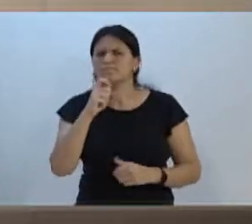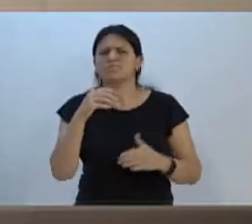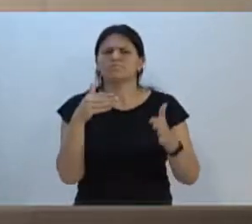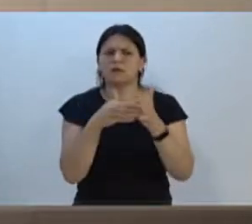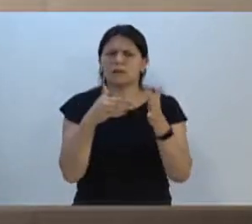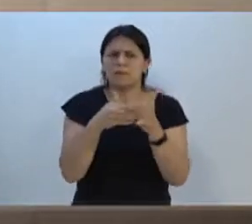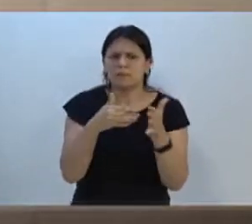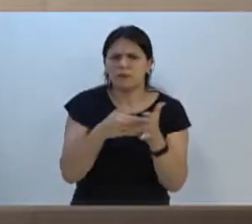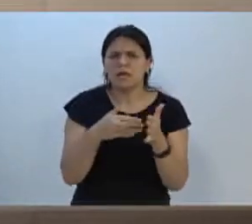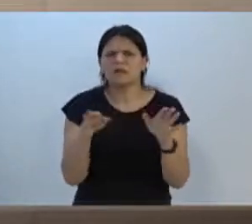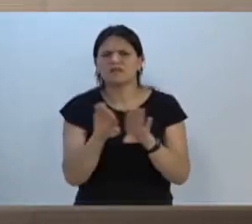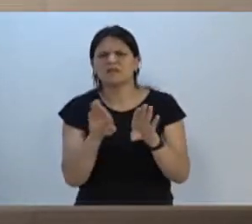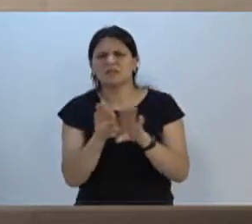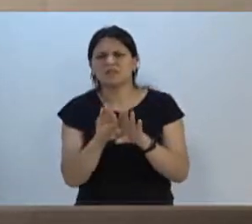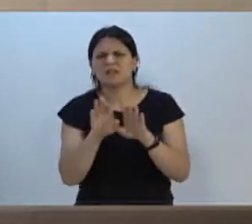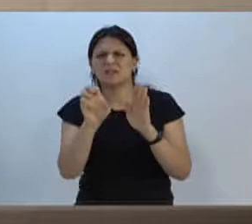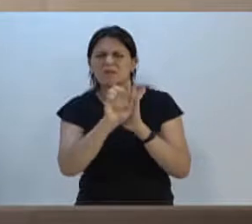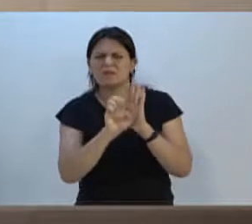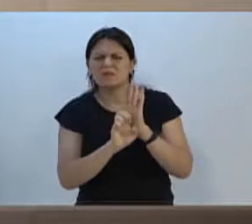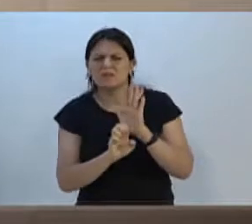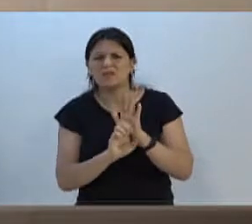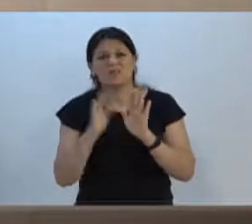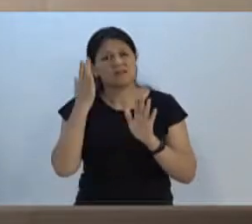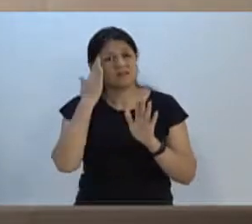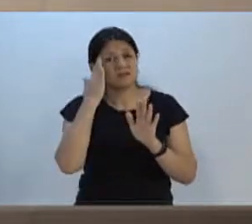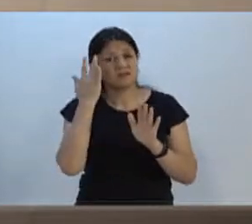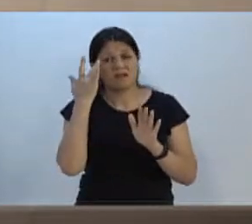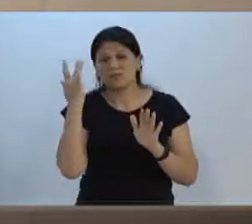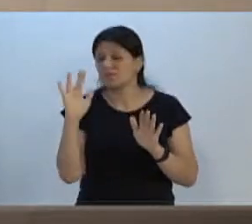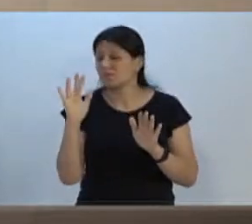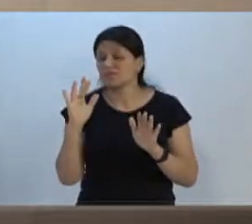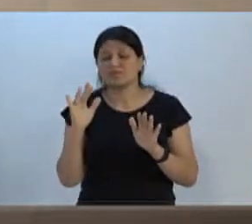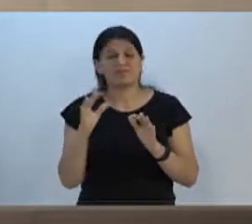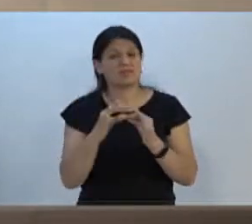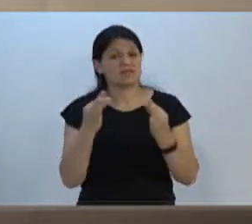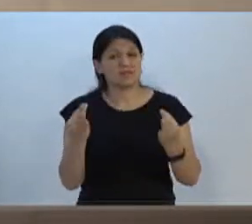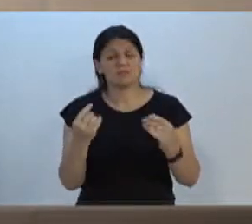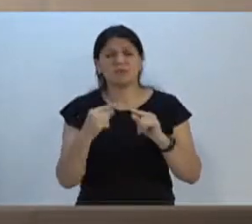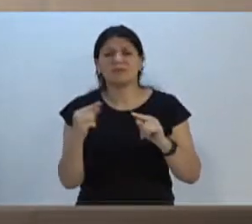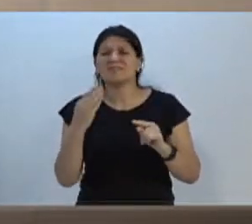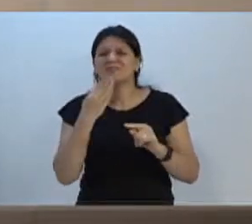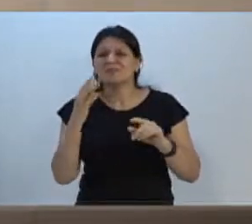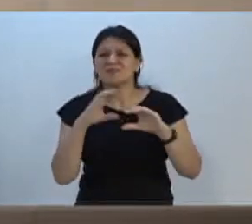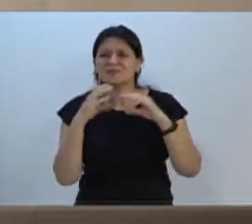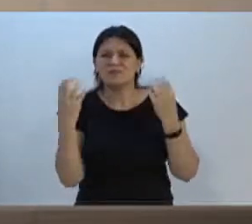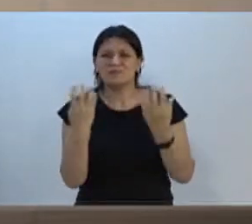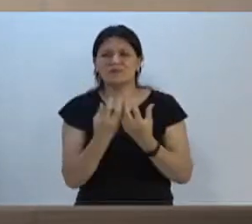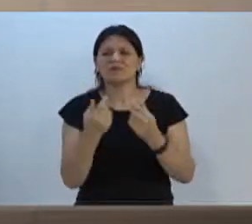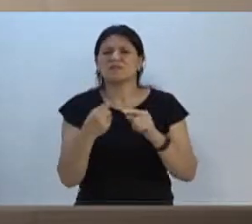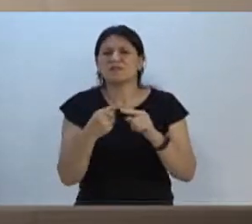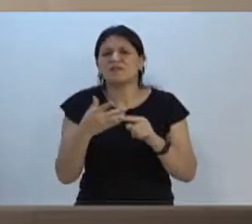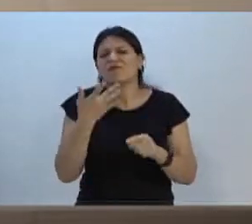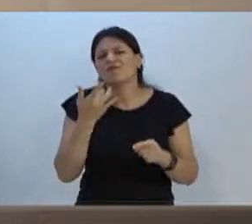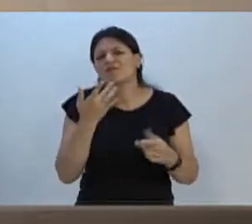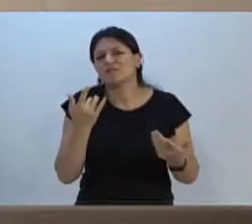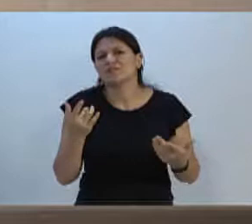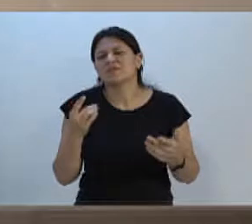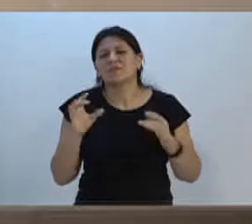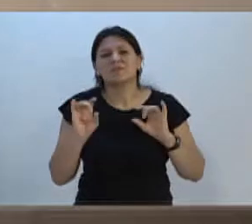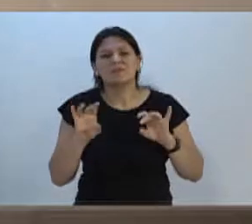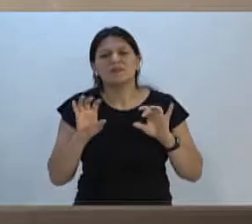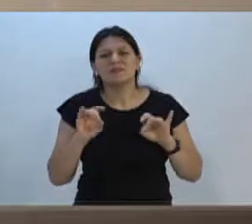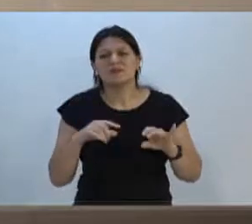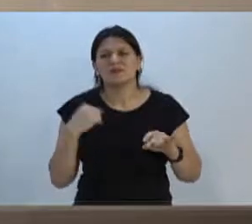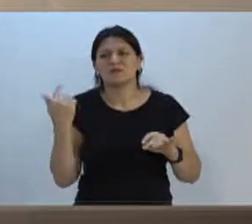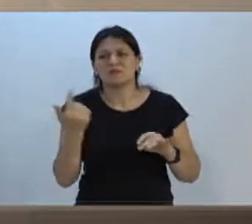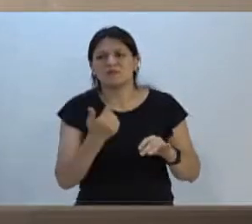pública, das burocracias. Sabemos que não é tão simples assim, mas, de fato, é um pedido da comunidade, um anseio que vai facilitar muito, especialmente os pedidos que